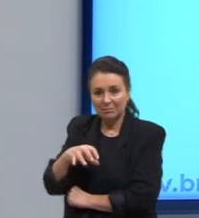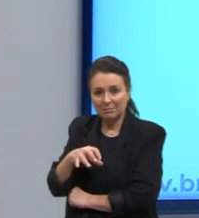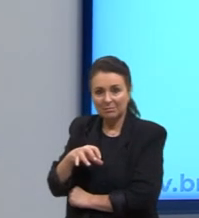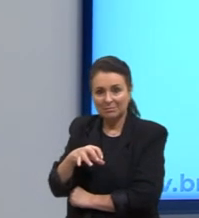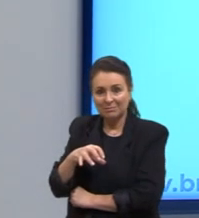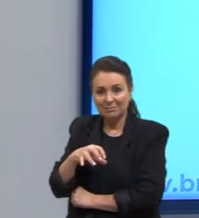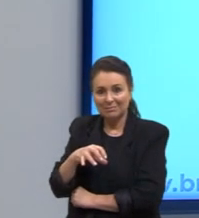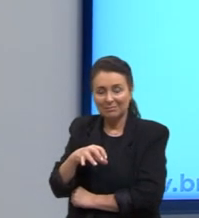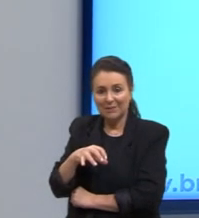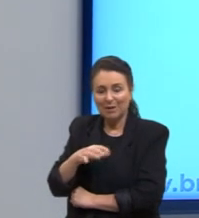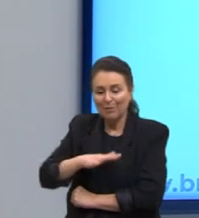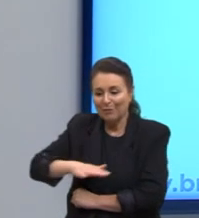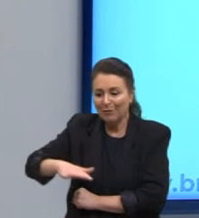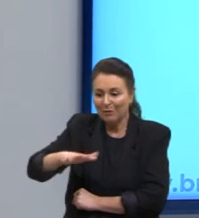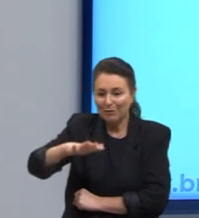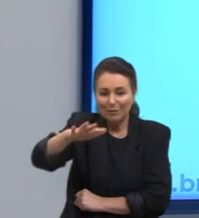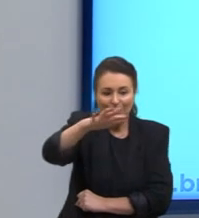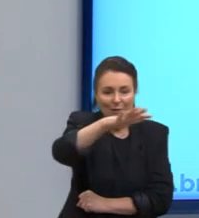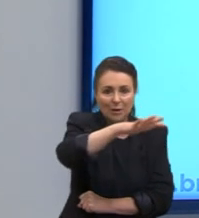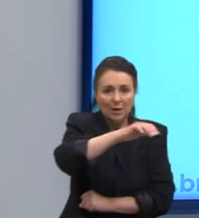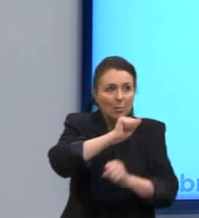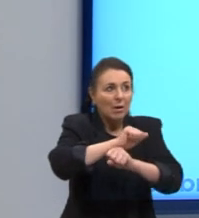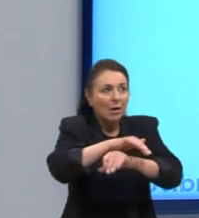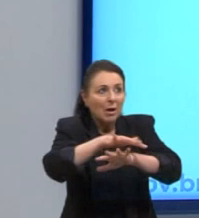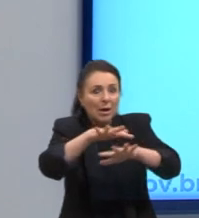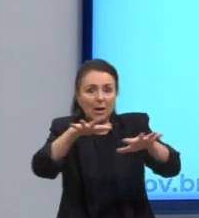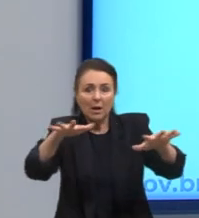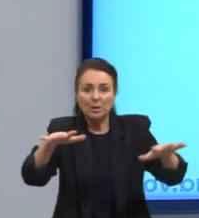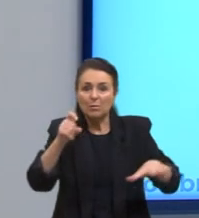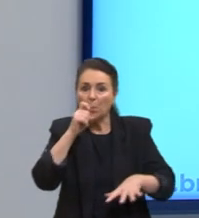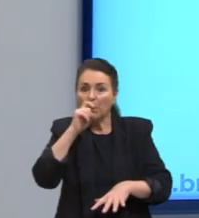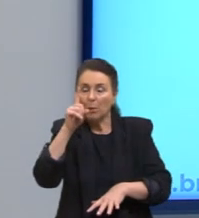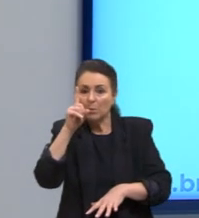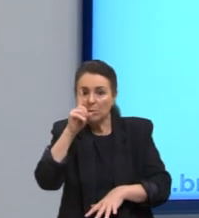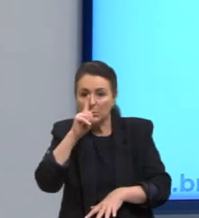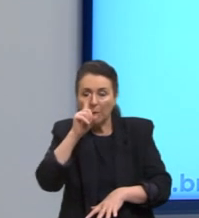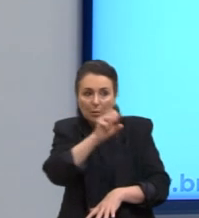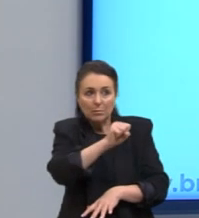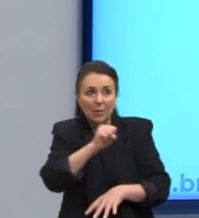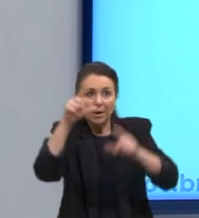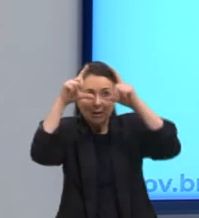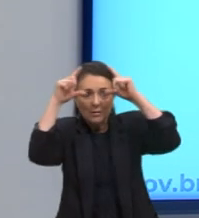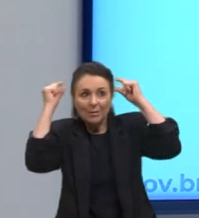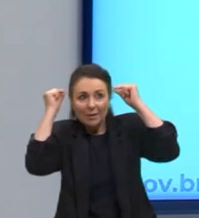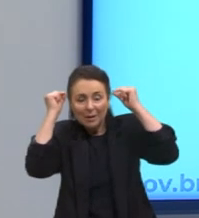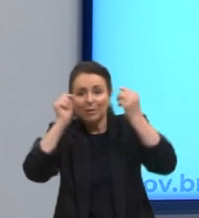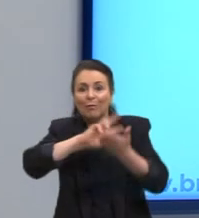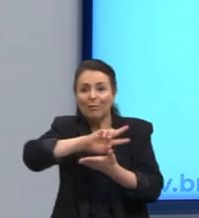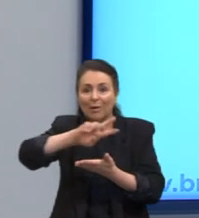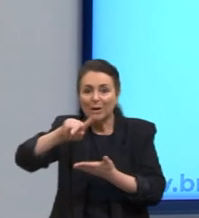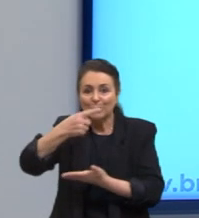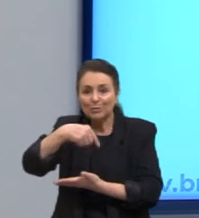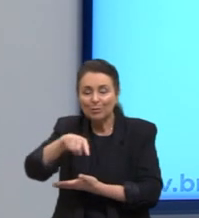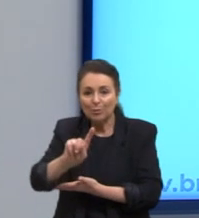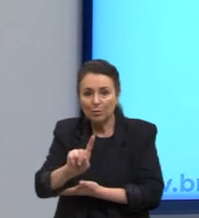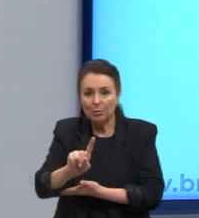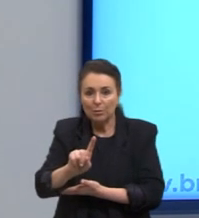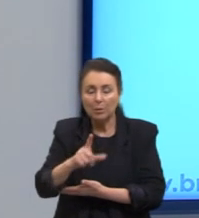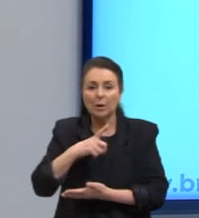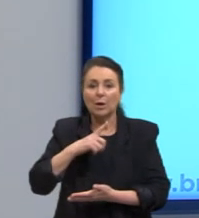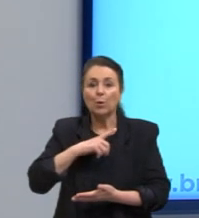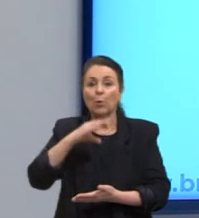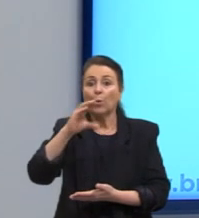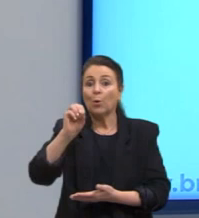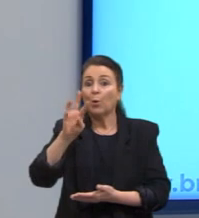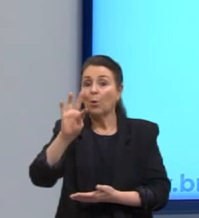espalham aqui, por várias, uma rede imensa, os pais, os porteiros, as enfermeiras, etc. Pelo exposto por Gilberto Cotrim,